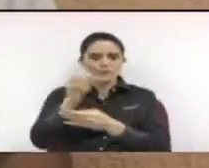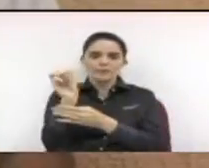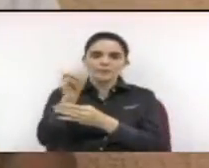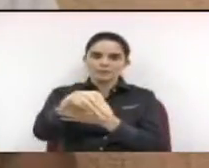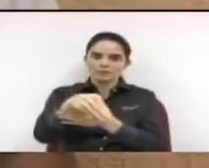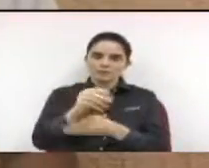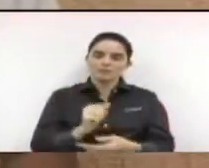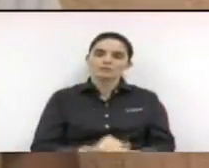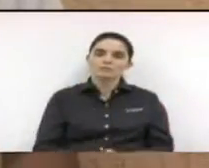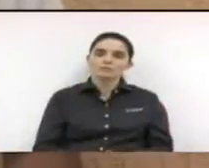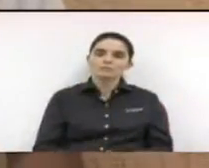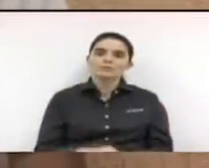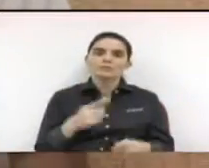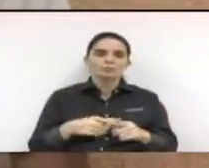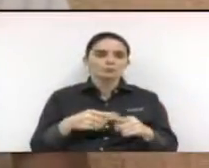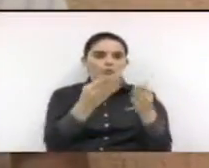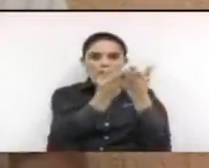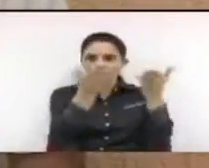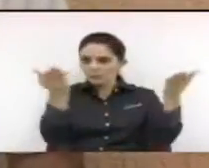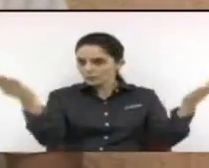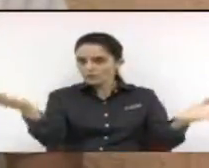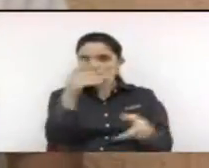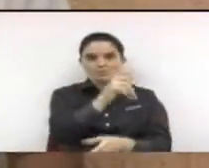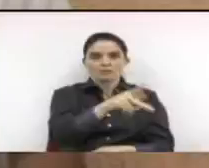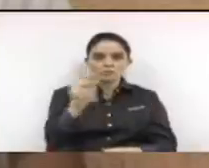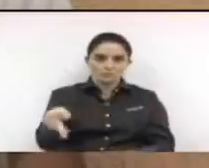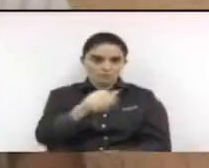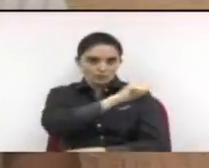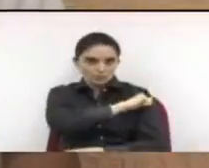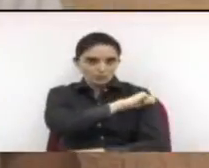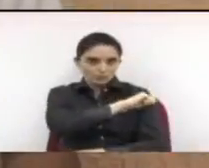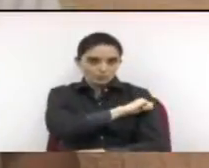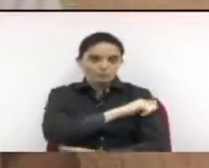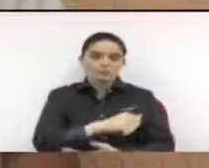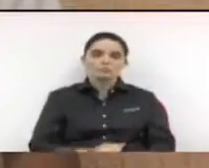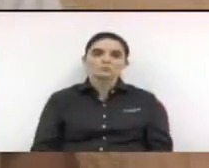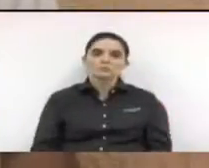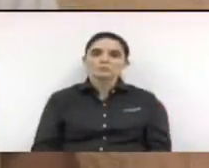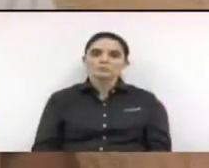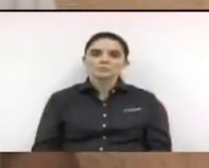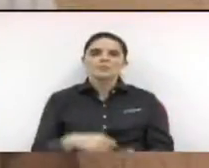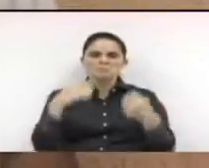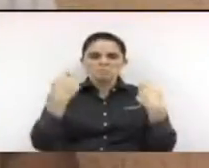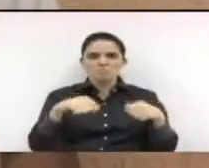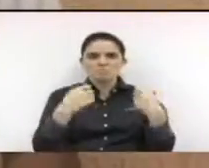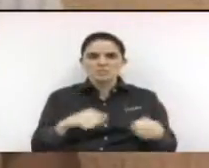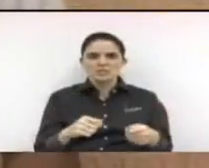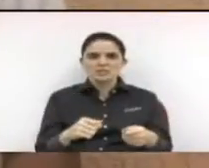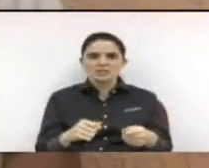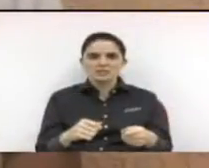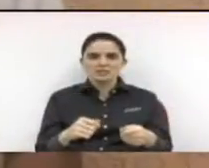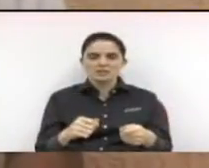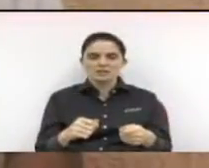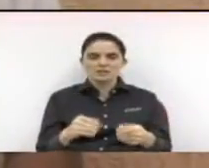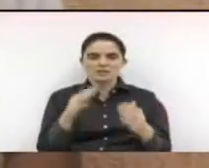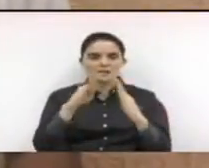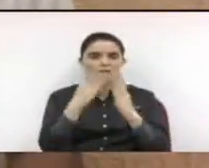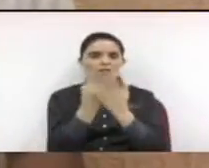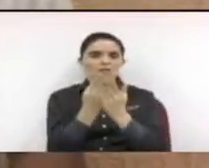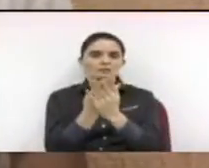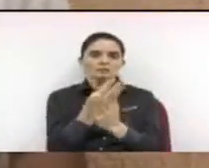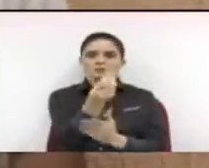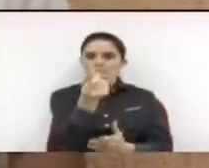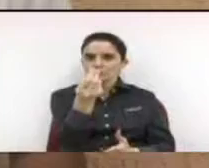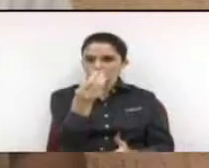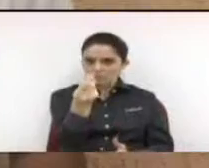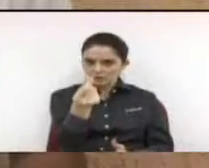favorável a essa moção porque vocês professores, vocês alunos merecem pela qualidade de ensino que vocês dão em